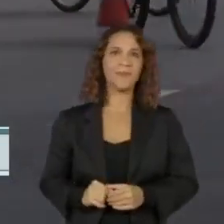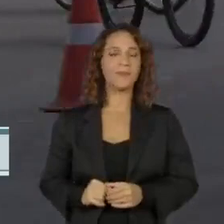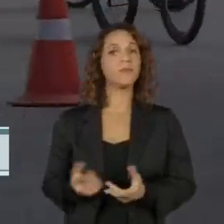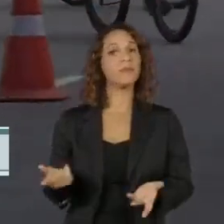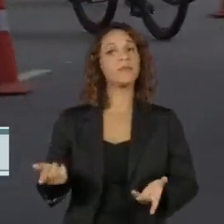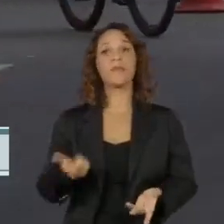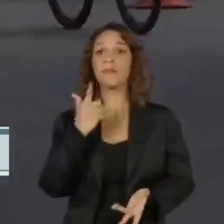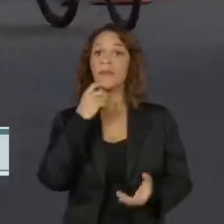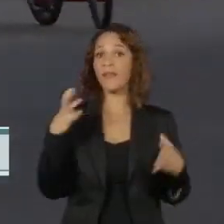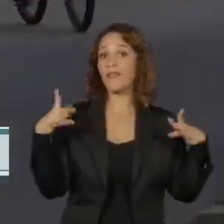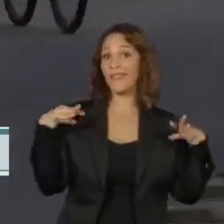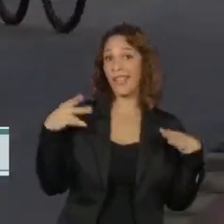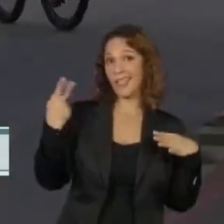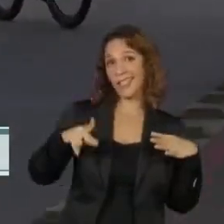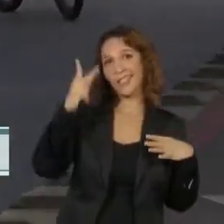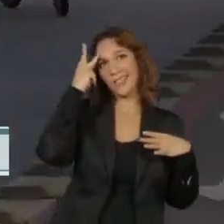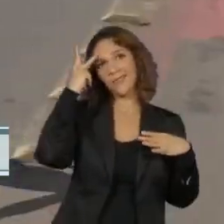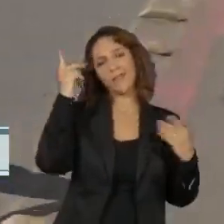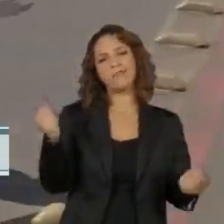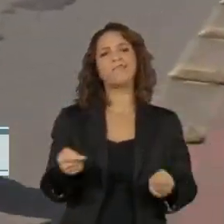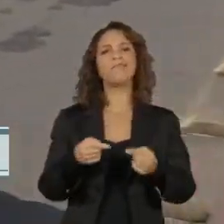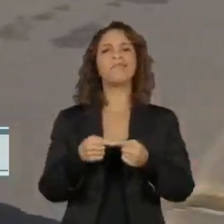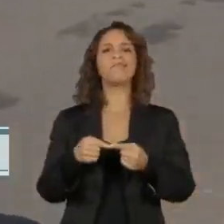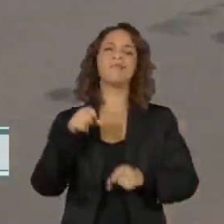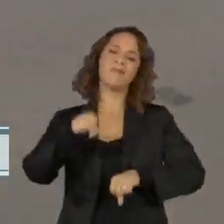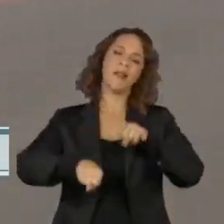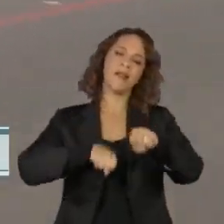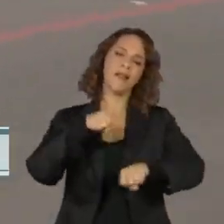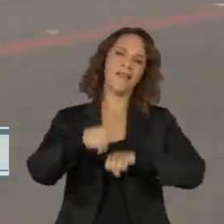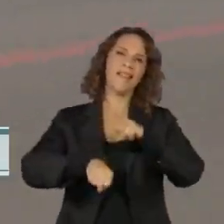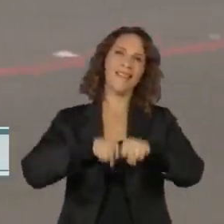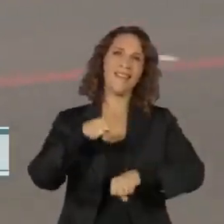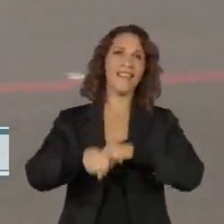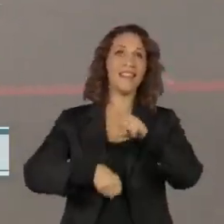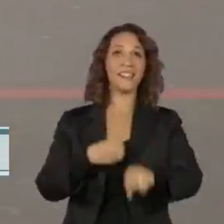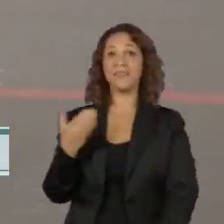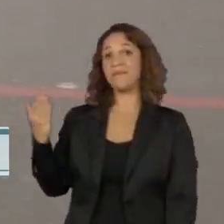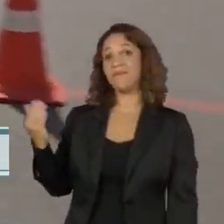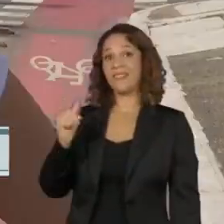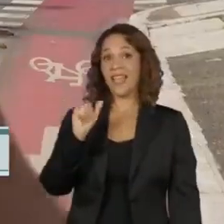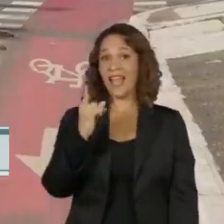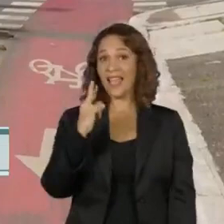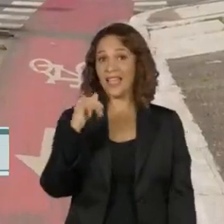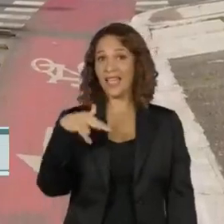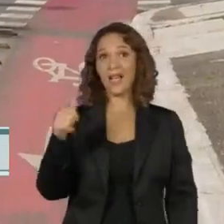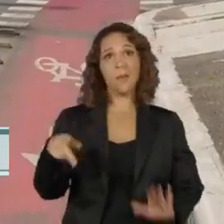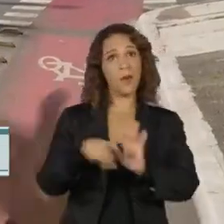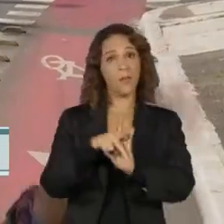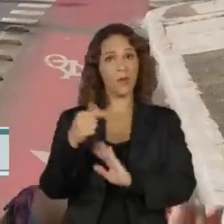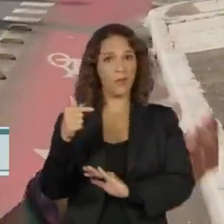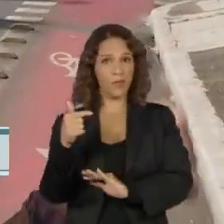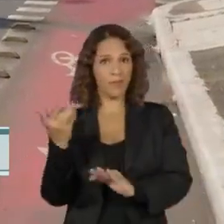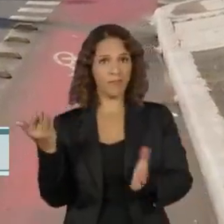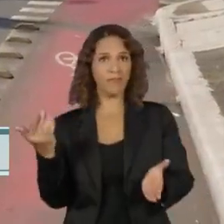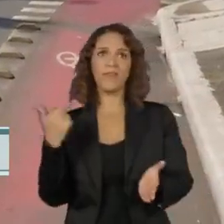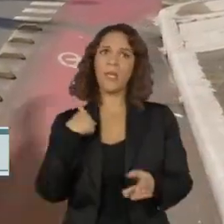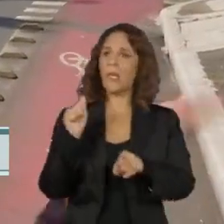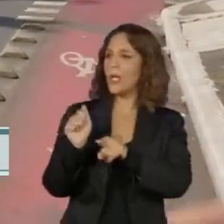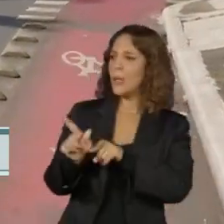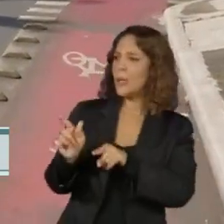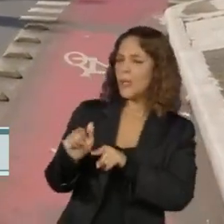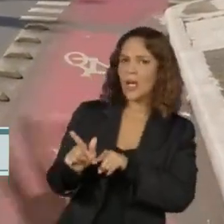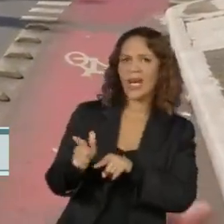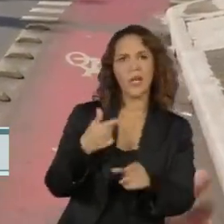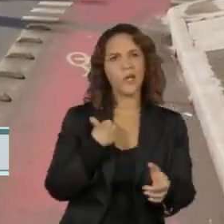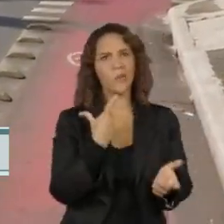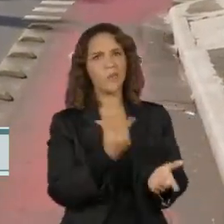Feriado em São Paulo é dia de passear de bike. Até para a Adriana, que não tem uma própria. Pelo custo-benefício de alugar e de